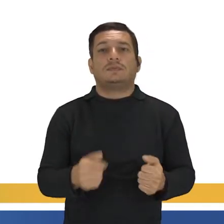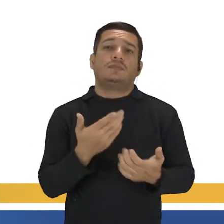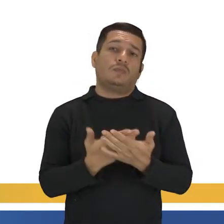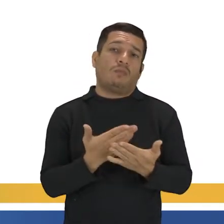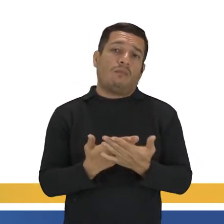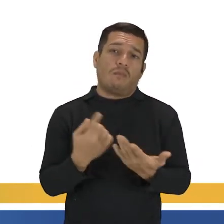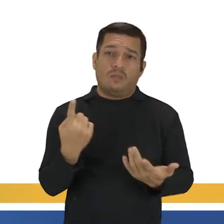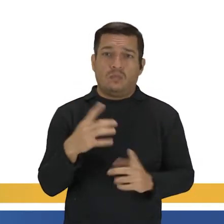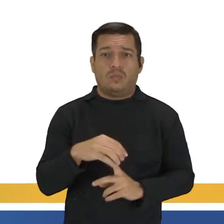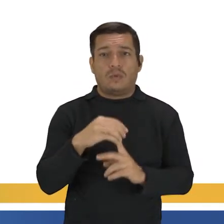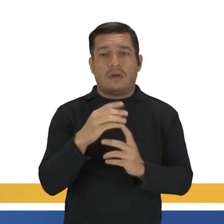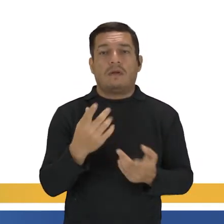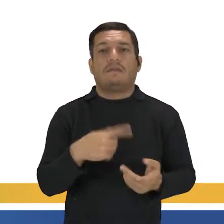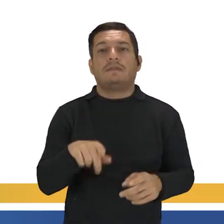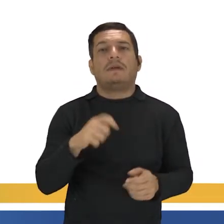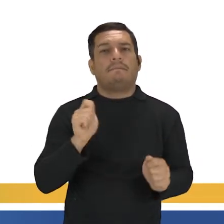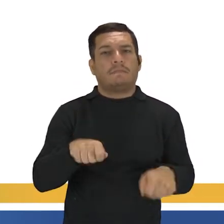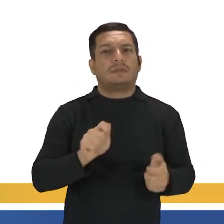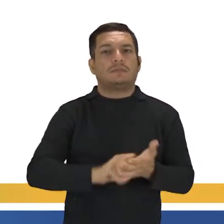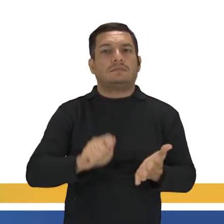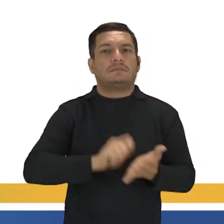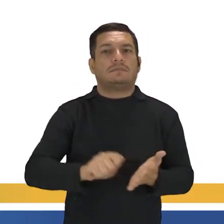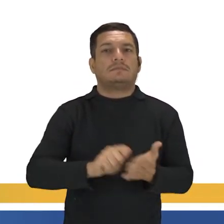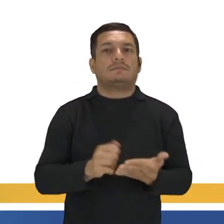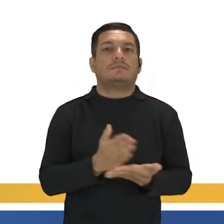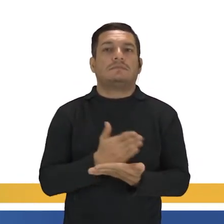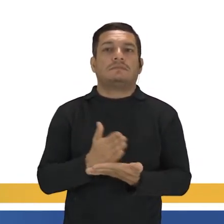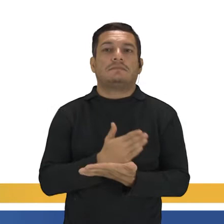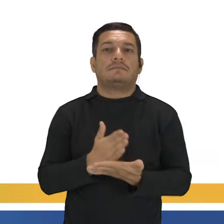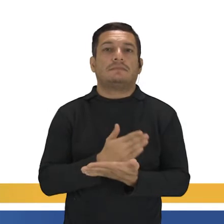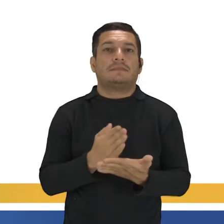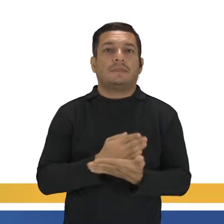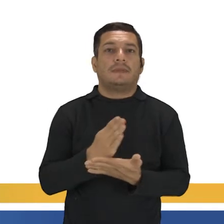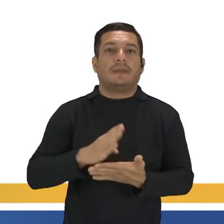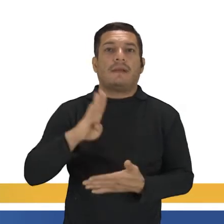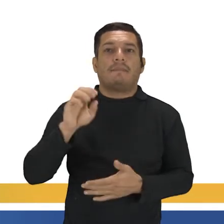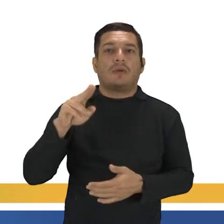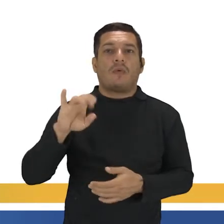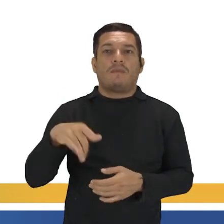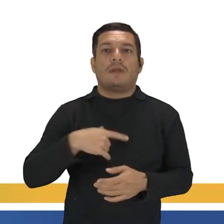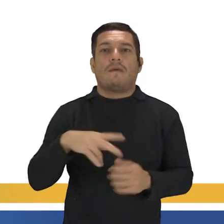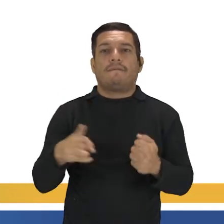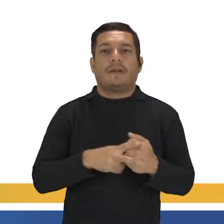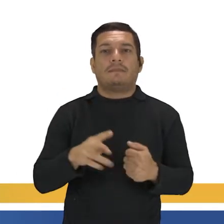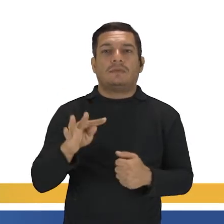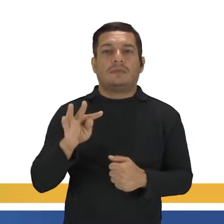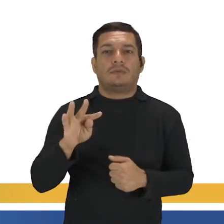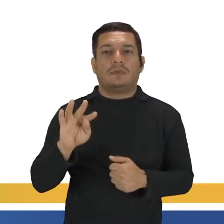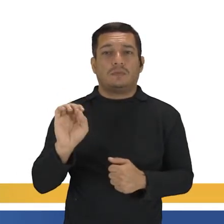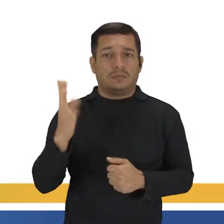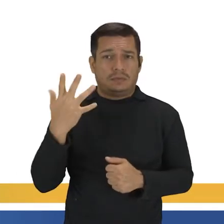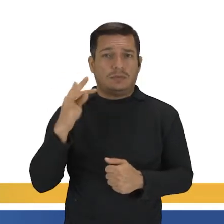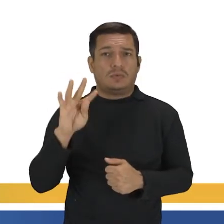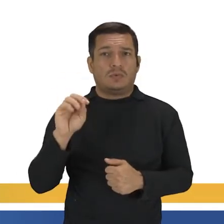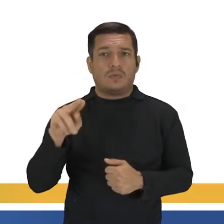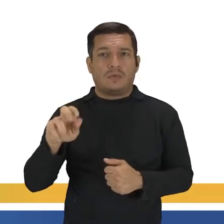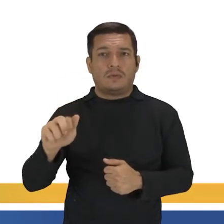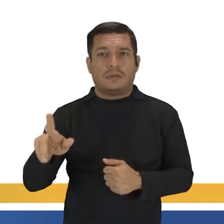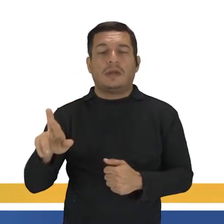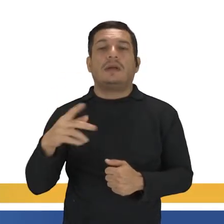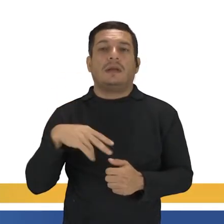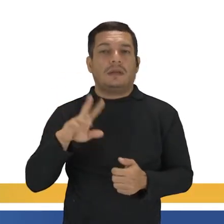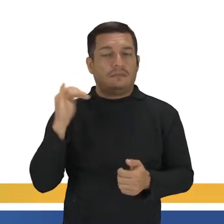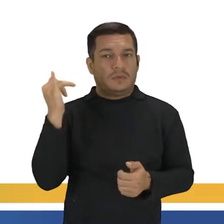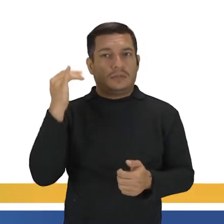aula. Mas você pode anotar aí no seu caderno, tá? Become é o verbo tornar-se. É muito importante você saber o